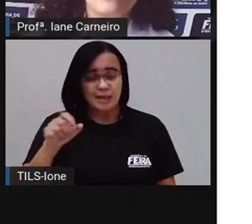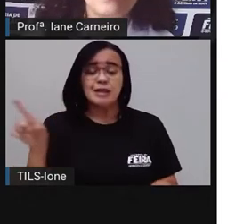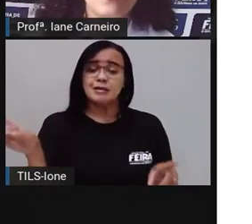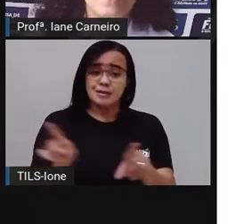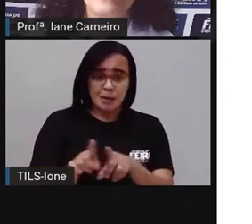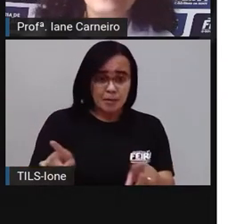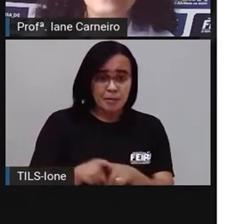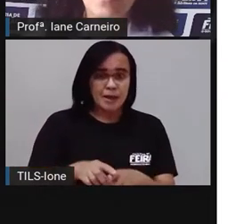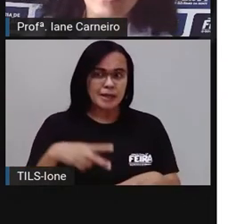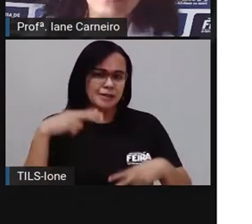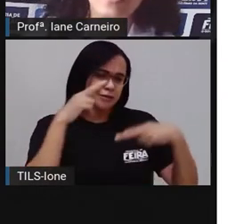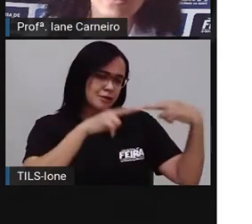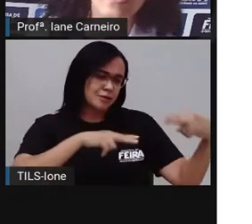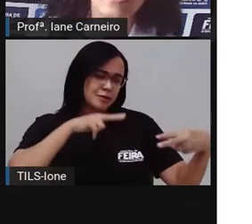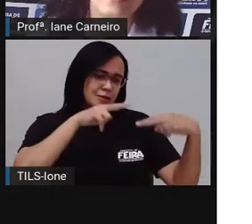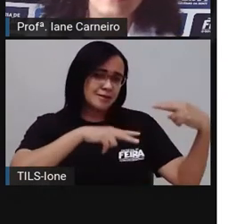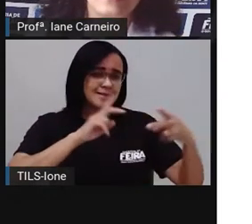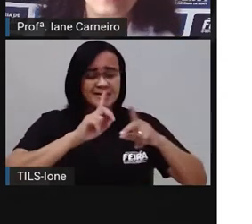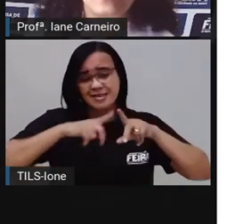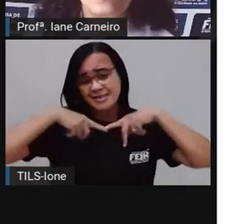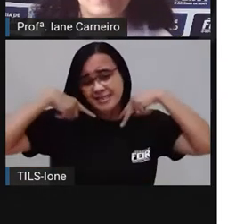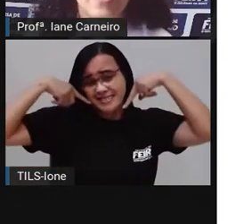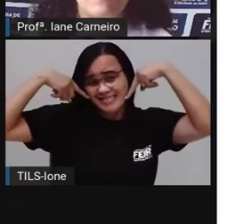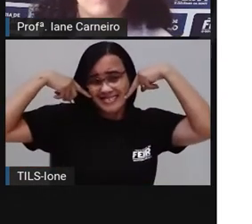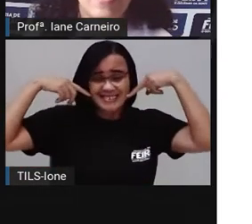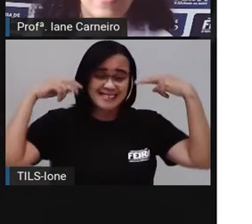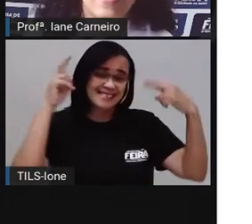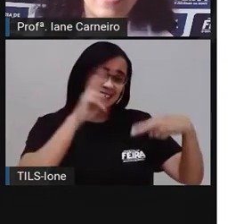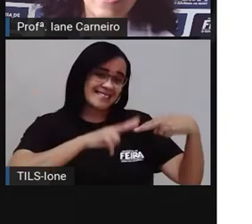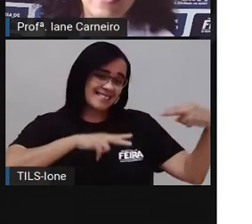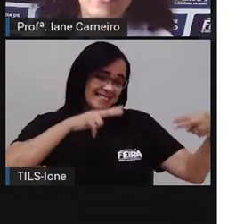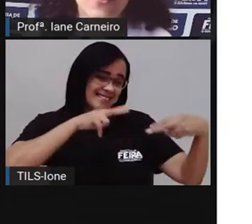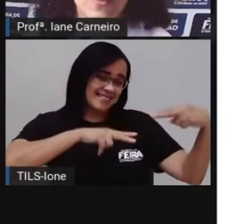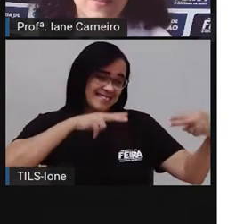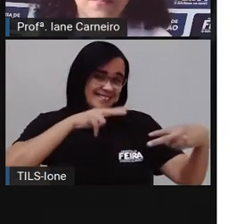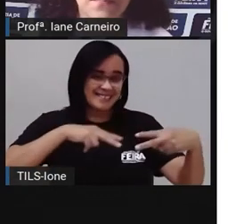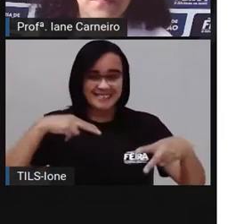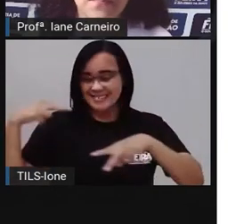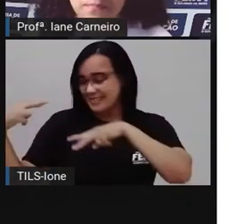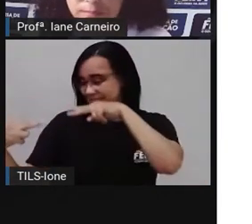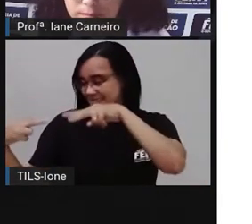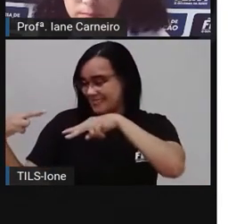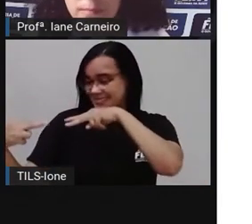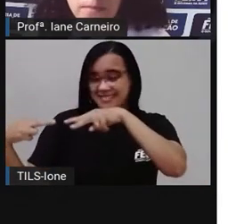apaixonou pelo sorriso dele, que iluminava a cara toda.